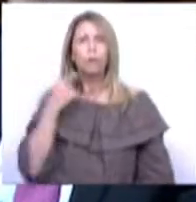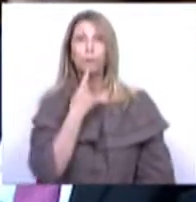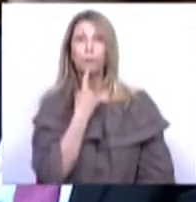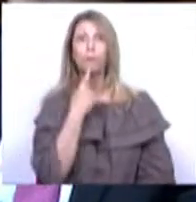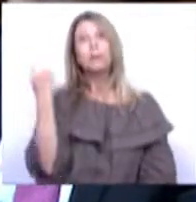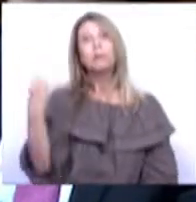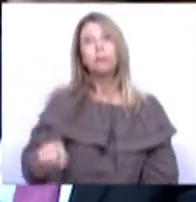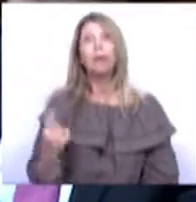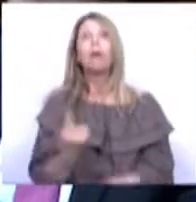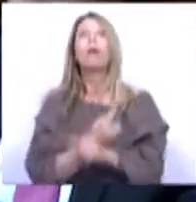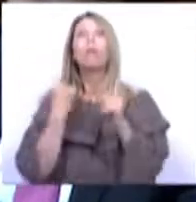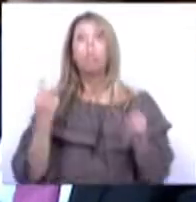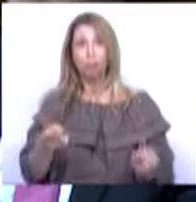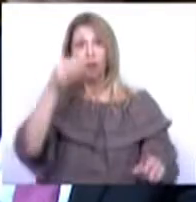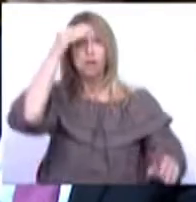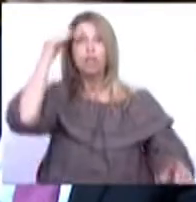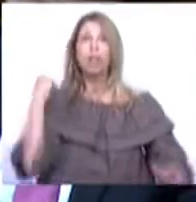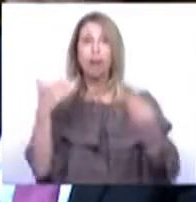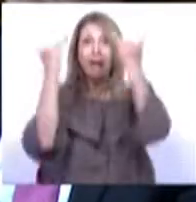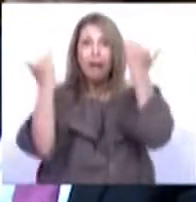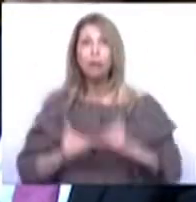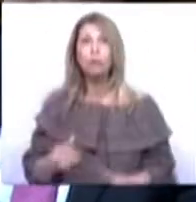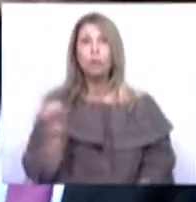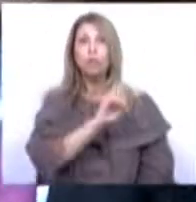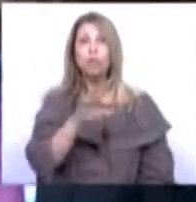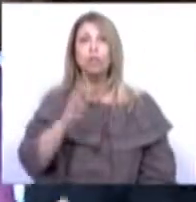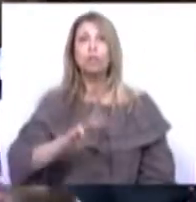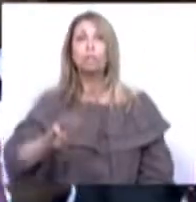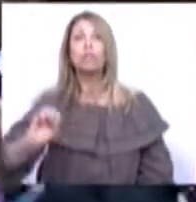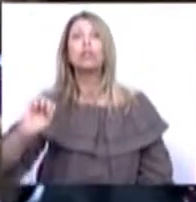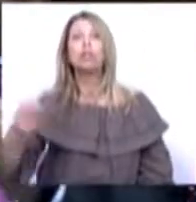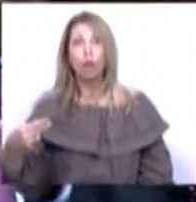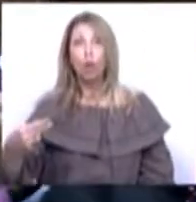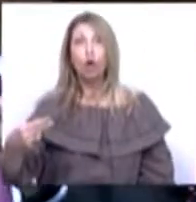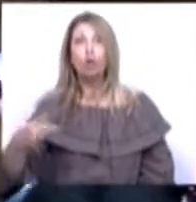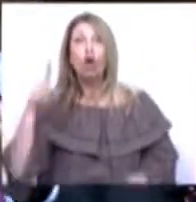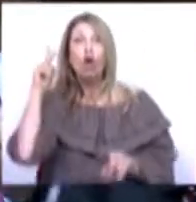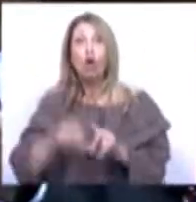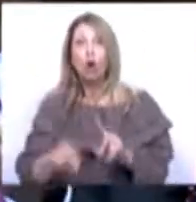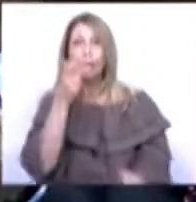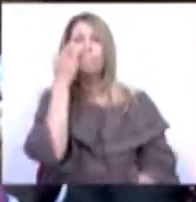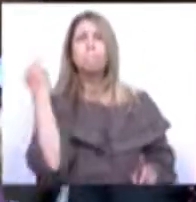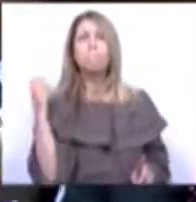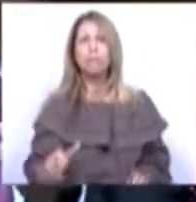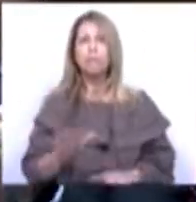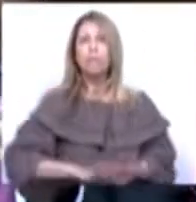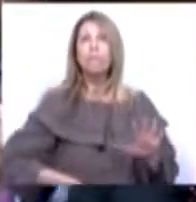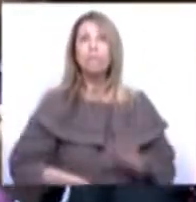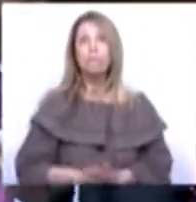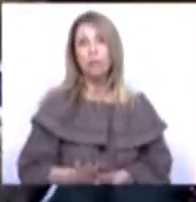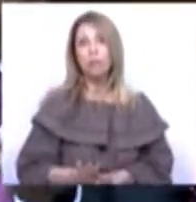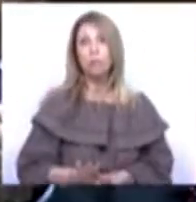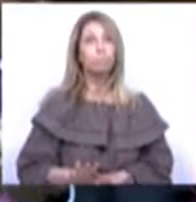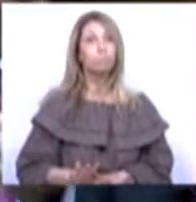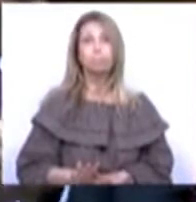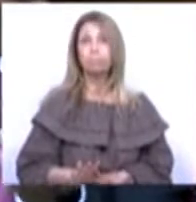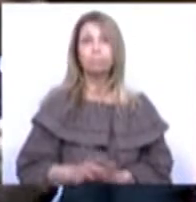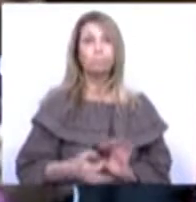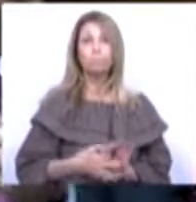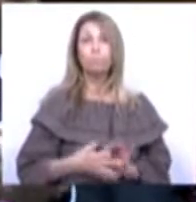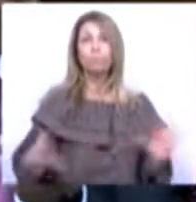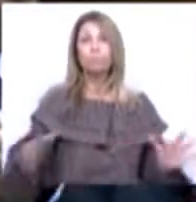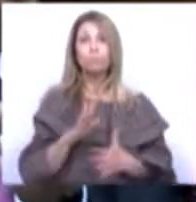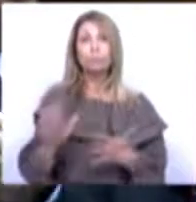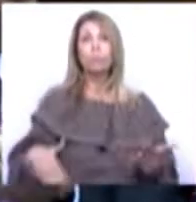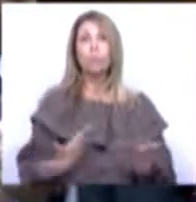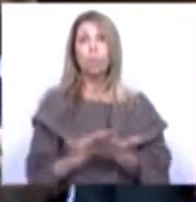declarações de redução em cerca de 600 milhões de euros para um corte das pensões que nada corresponde com